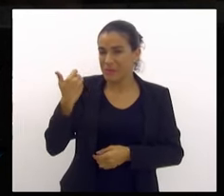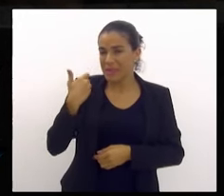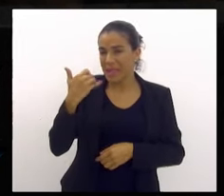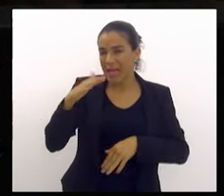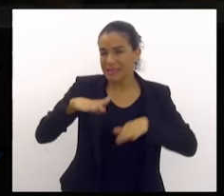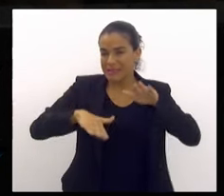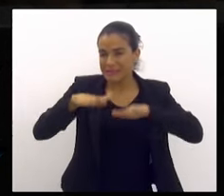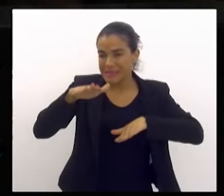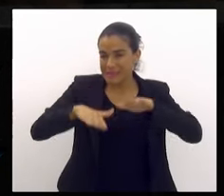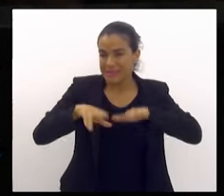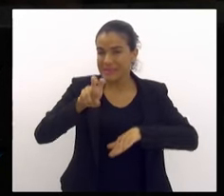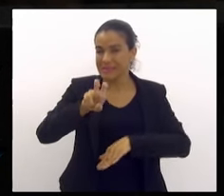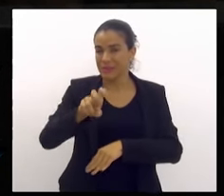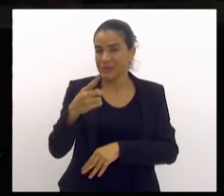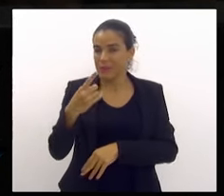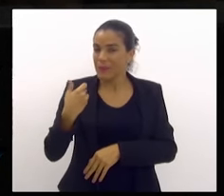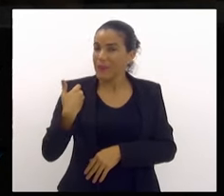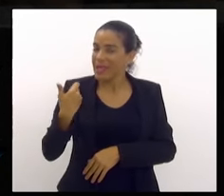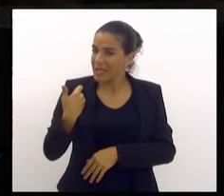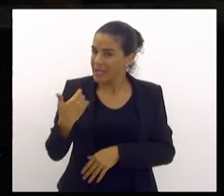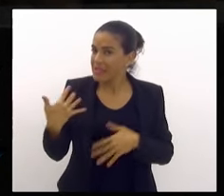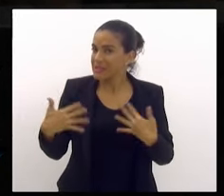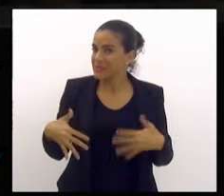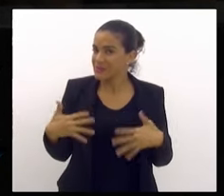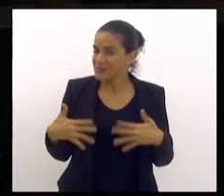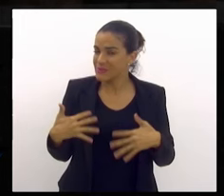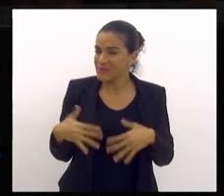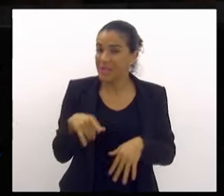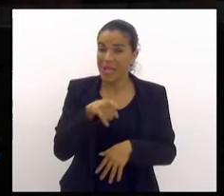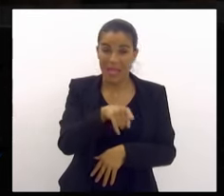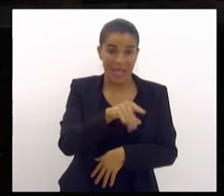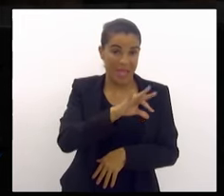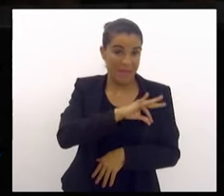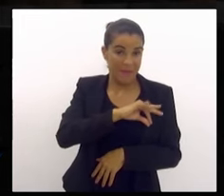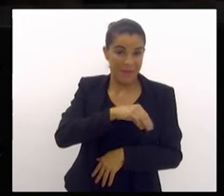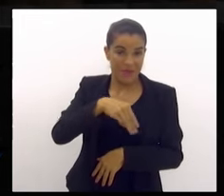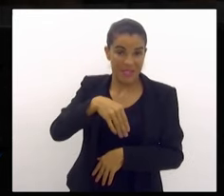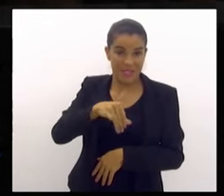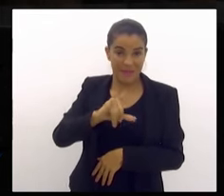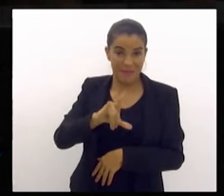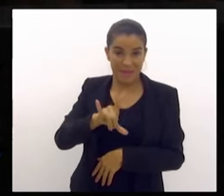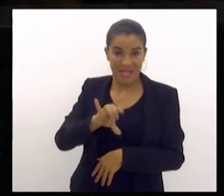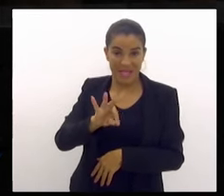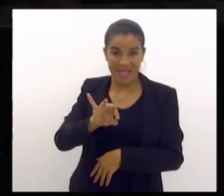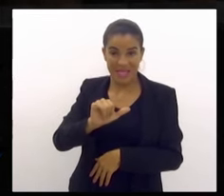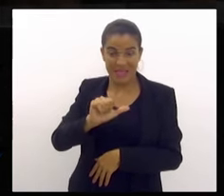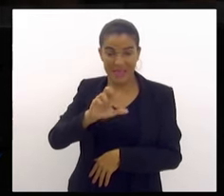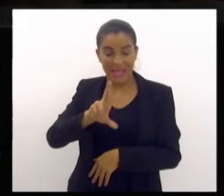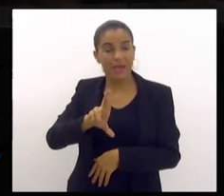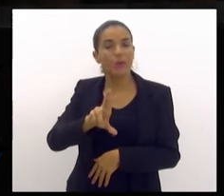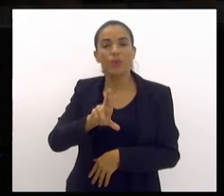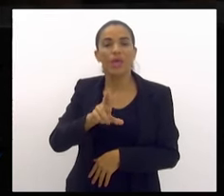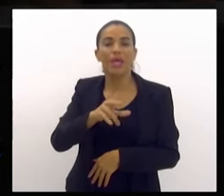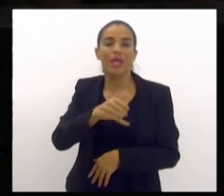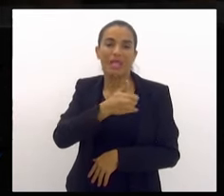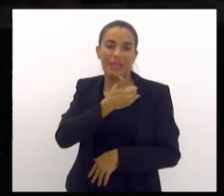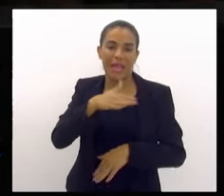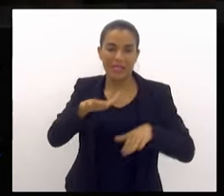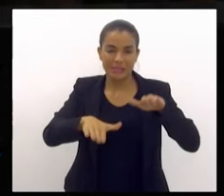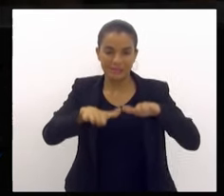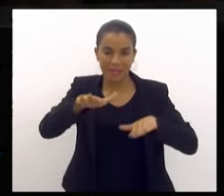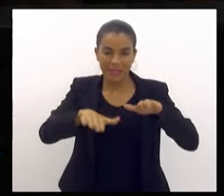bastante alta. Enquanto da polícia militar, são 44 anos.